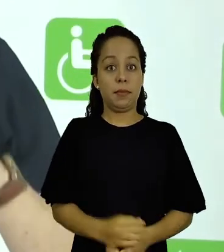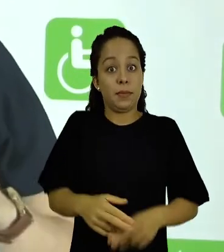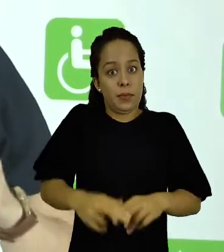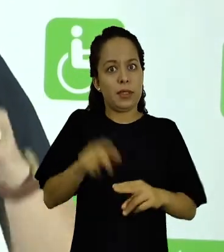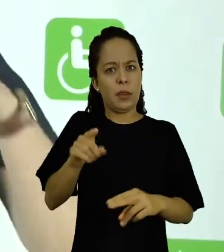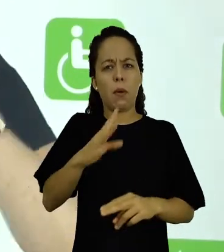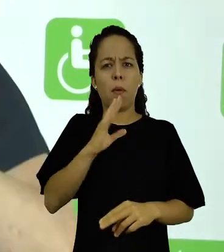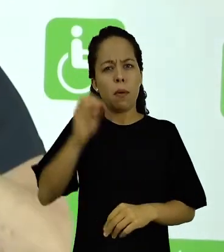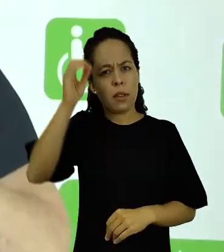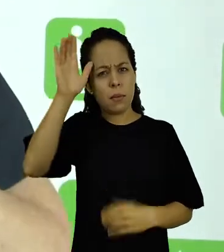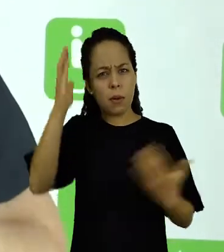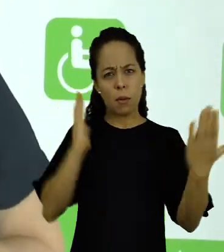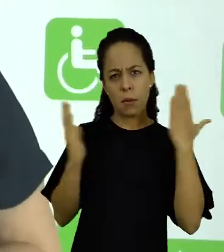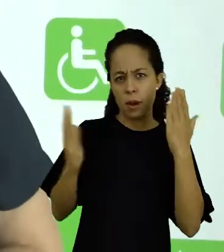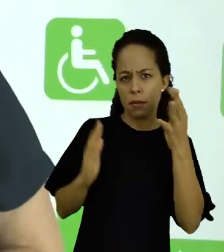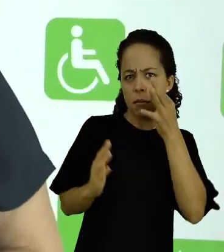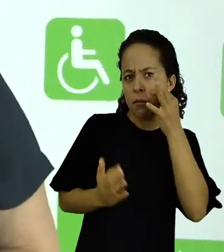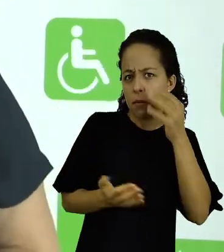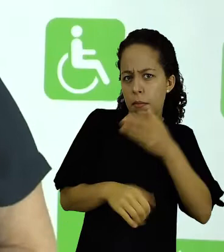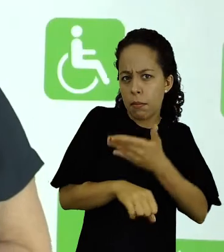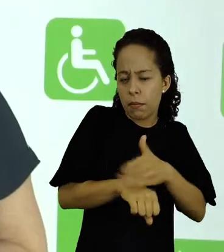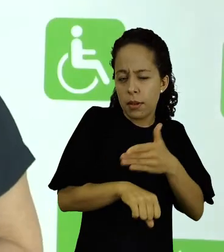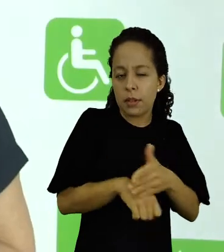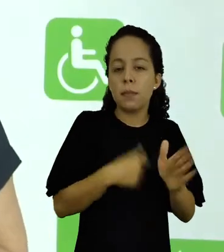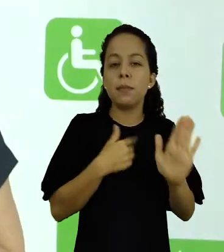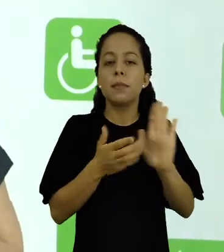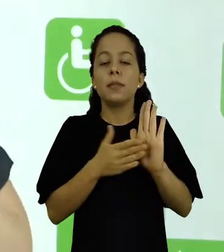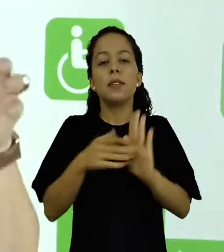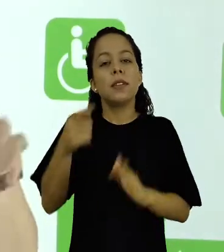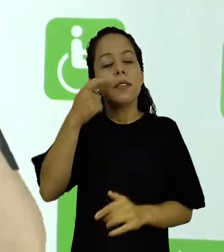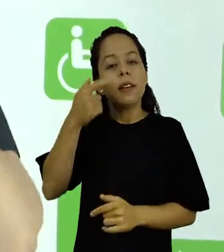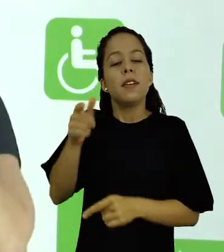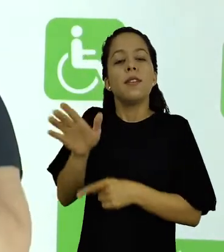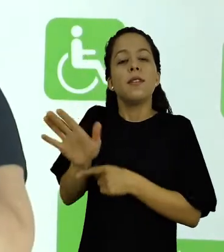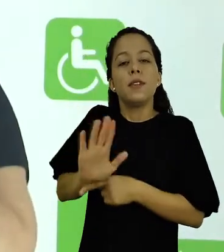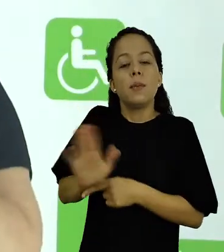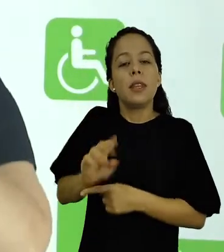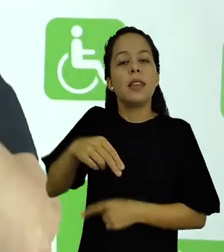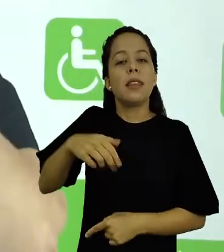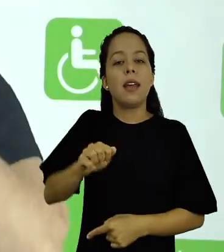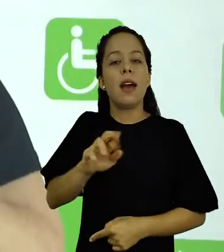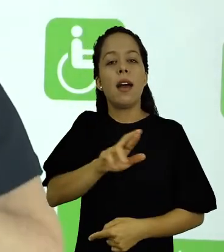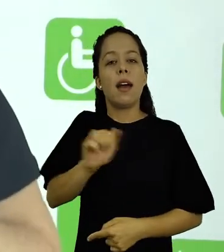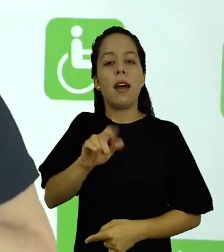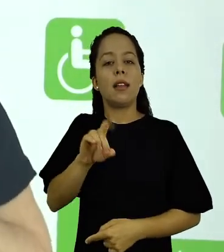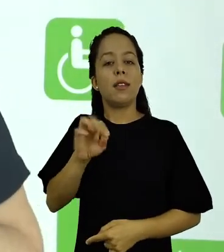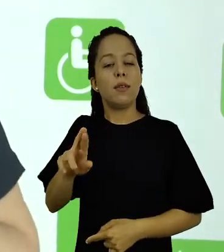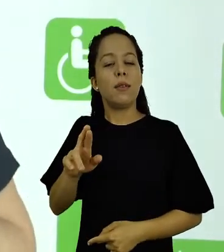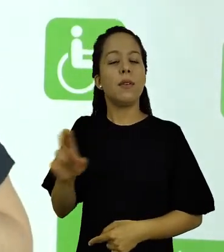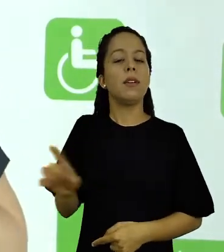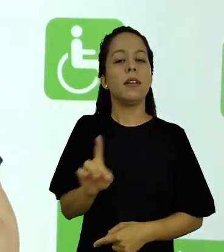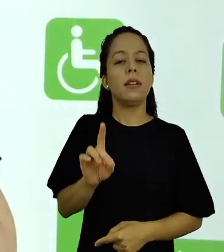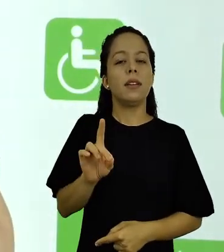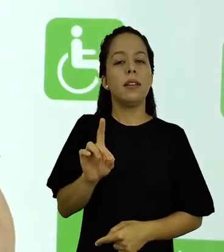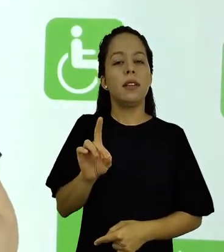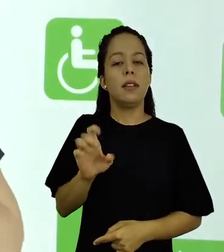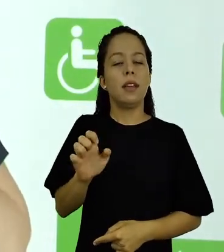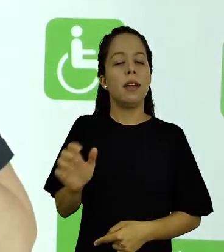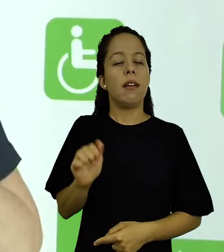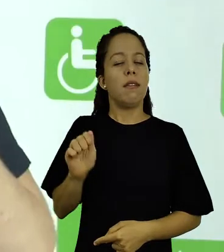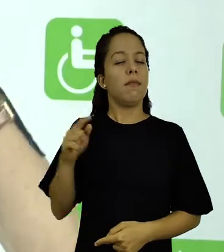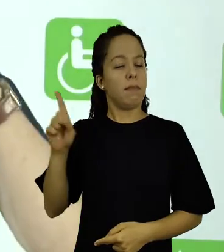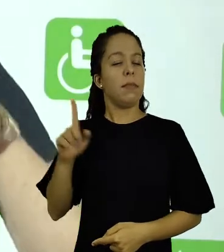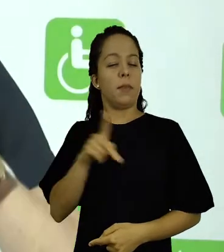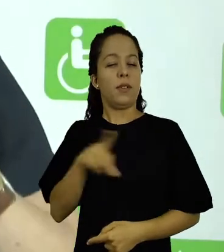tipo de conhecimento na prática, eu sugiro que vocês assistam ao filme Narradores de Javé. Neste filme, vocês verão a história